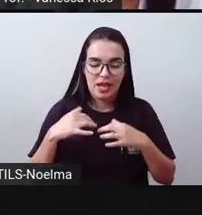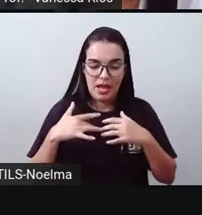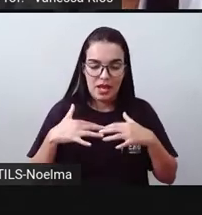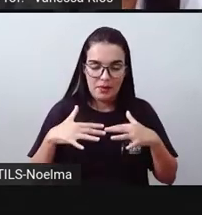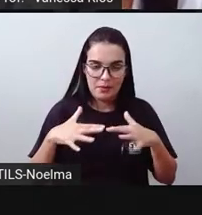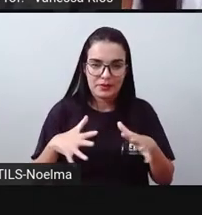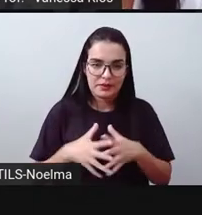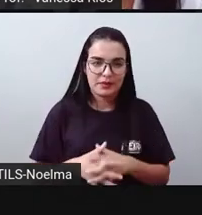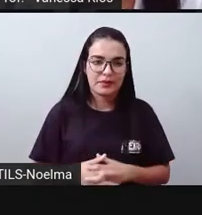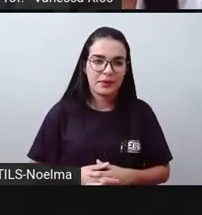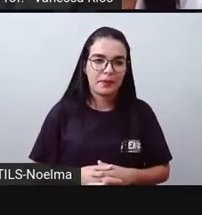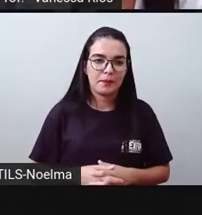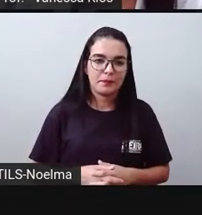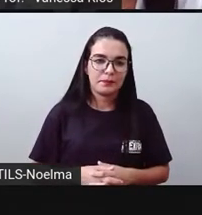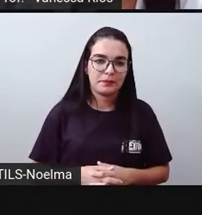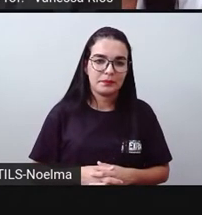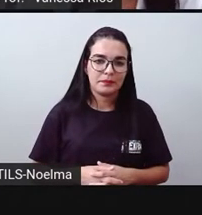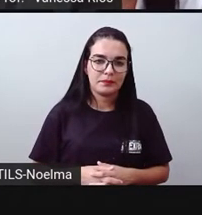existir.